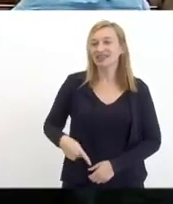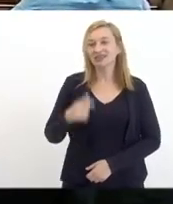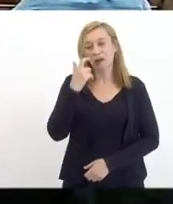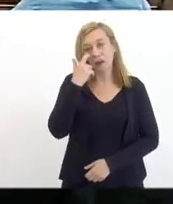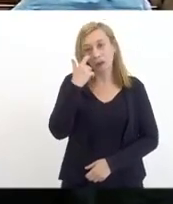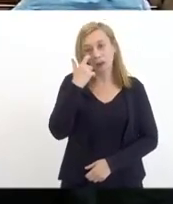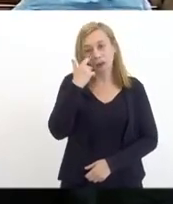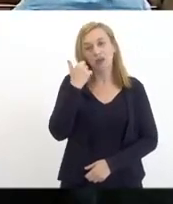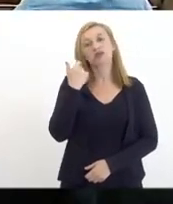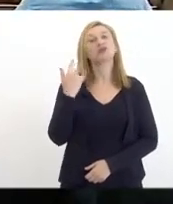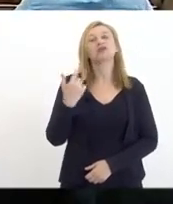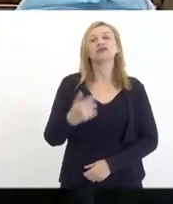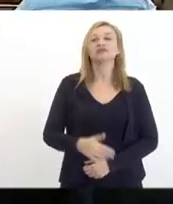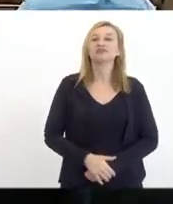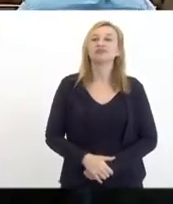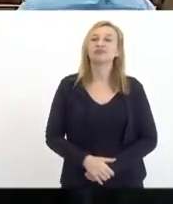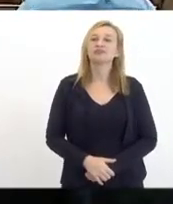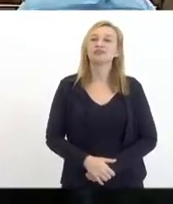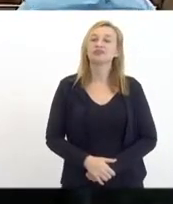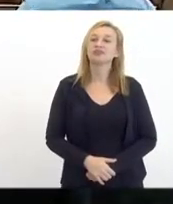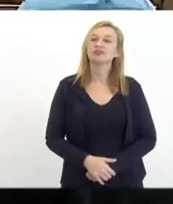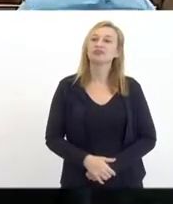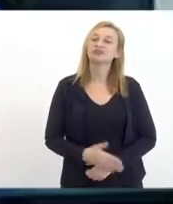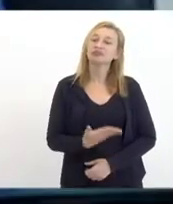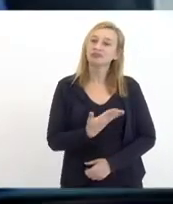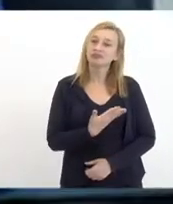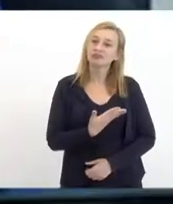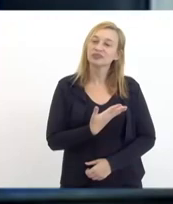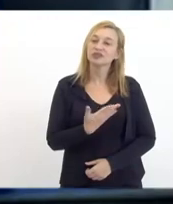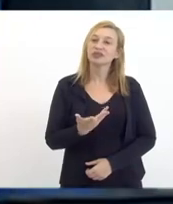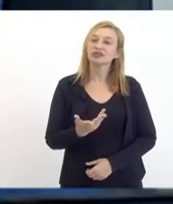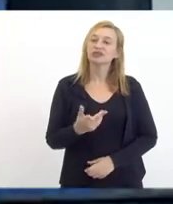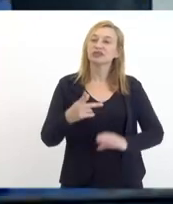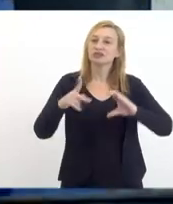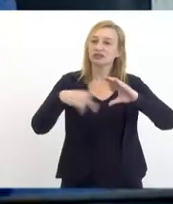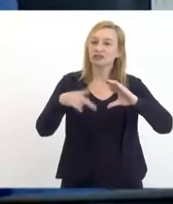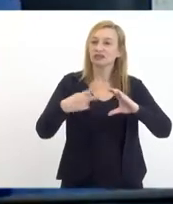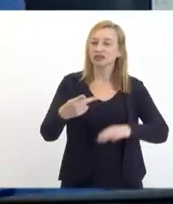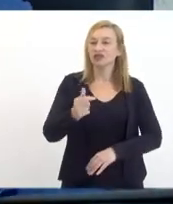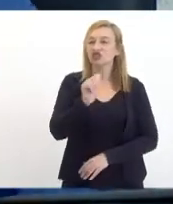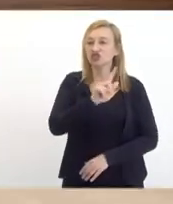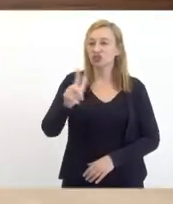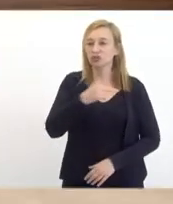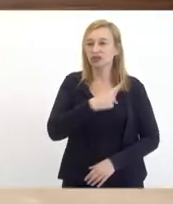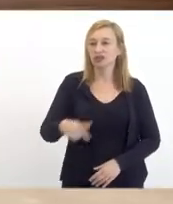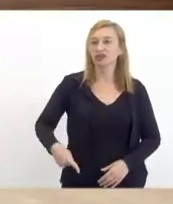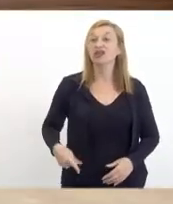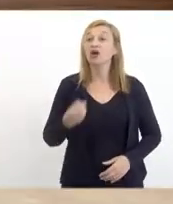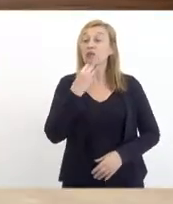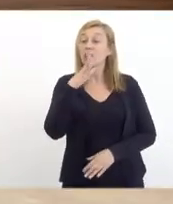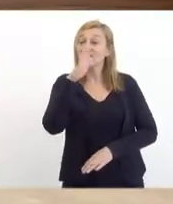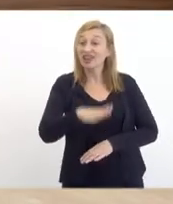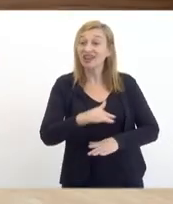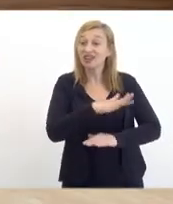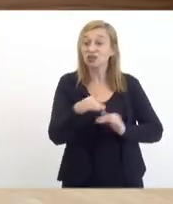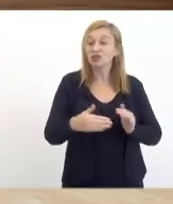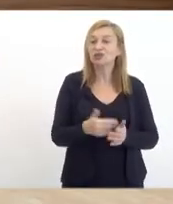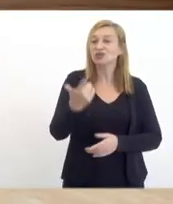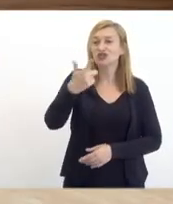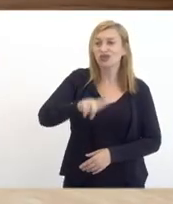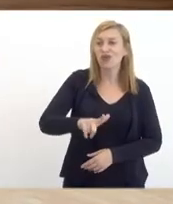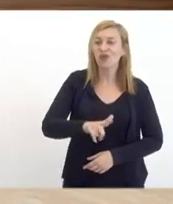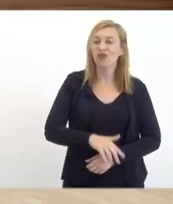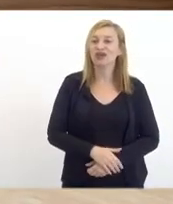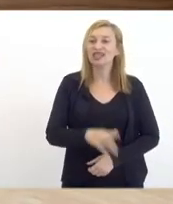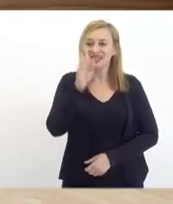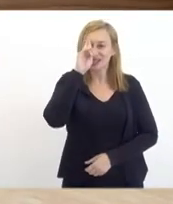com a palavra o nosso anfitrião presidente Gil Torres boa tarde a todos mais uma vez